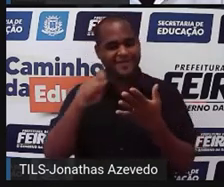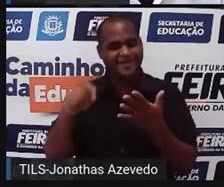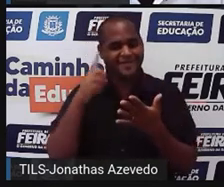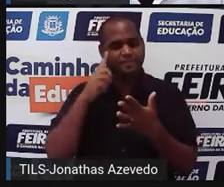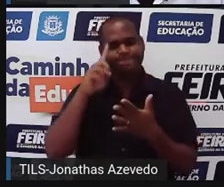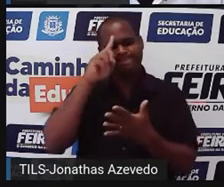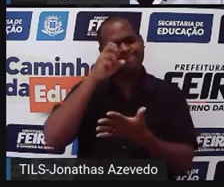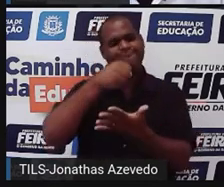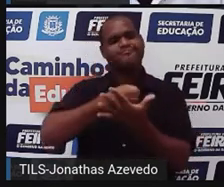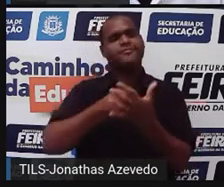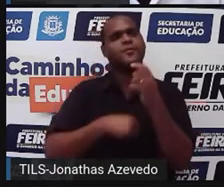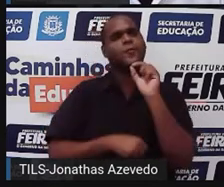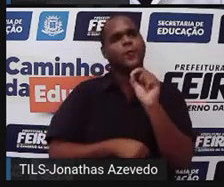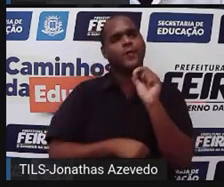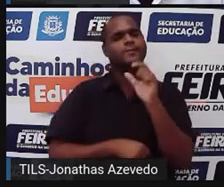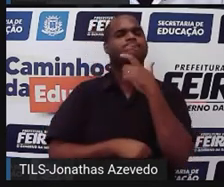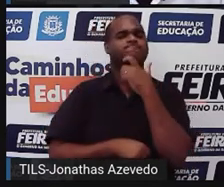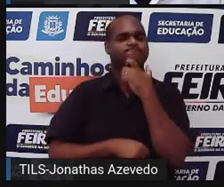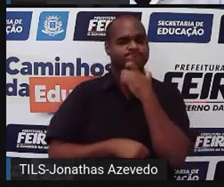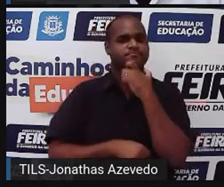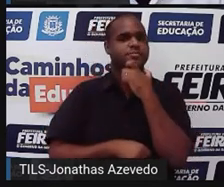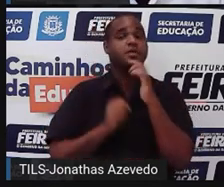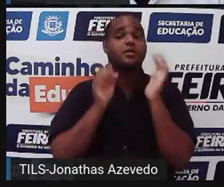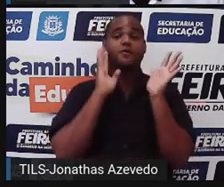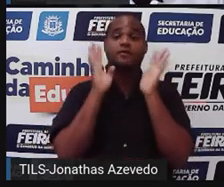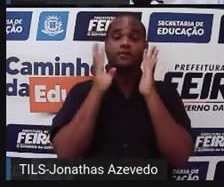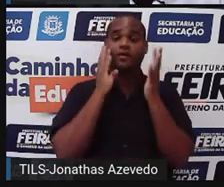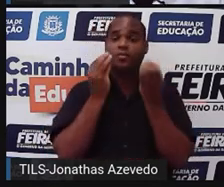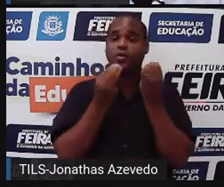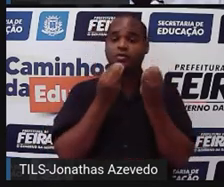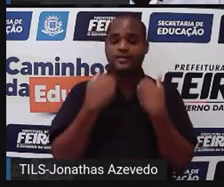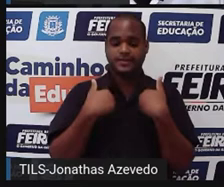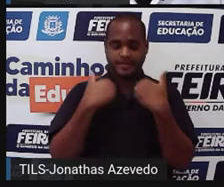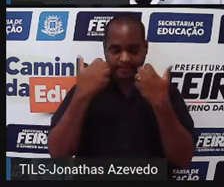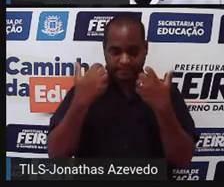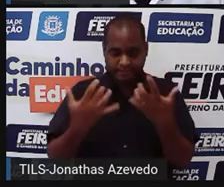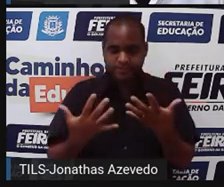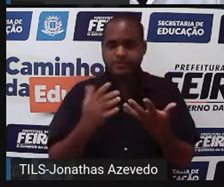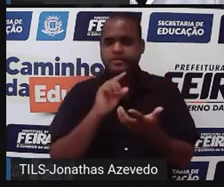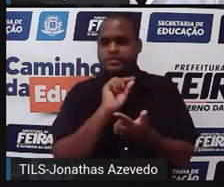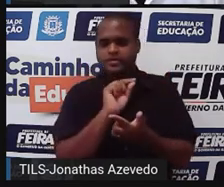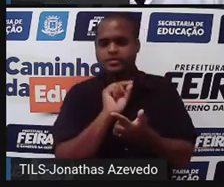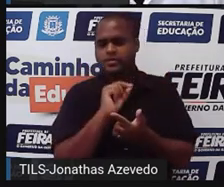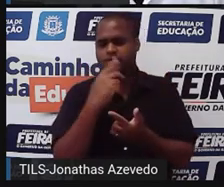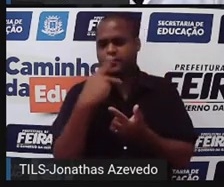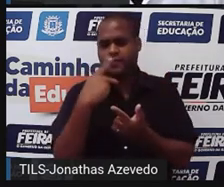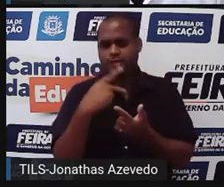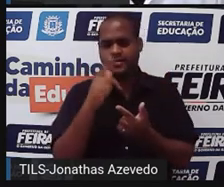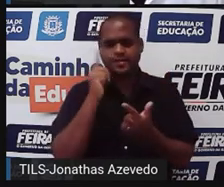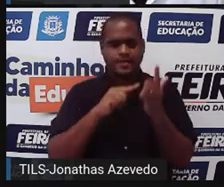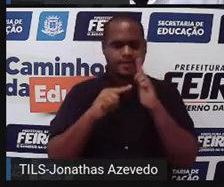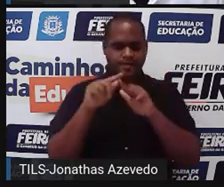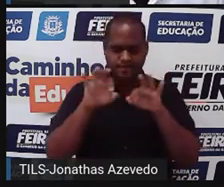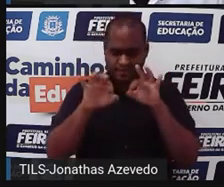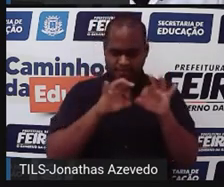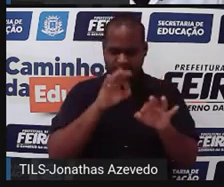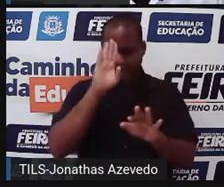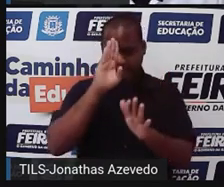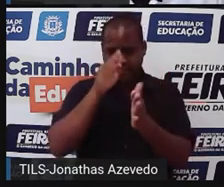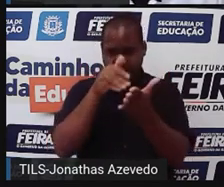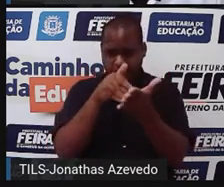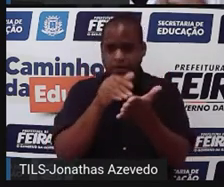ação. Às vezes é bom você escrever contando como vai ser o seu plano de ação.